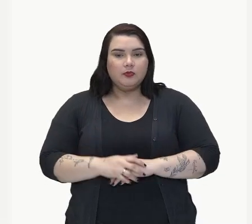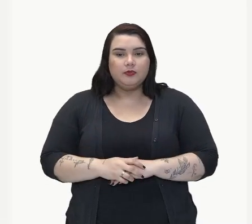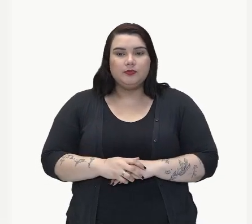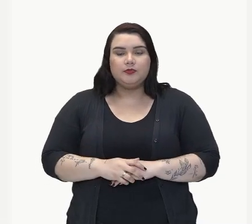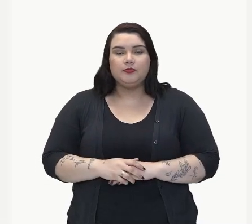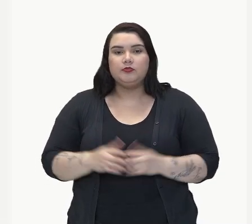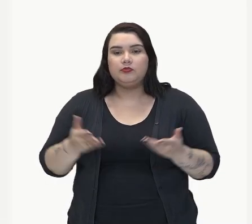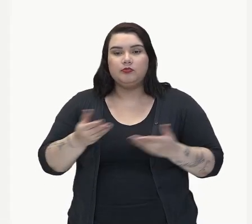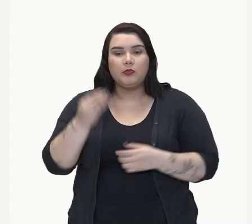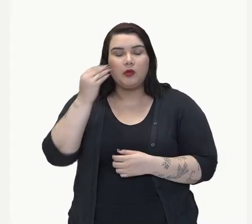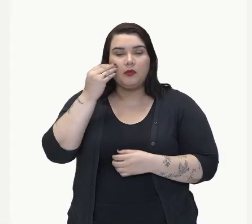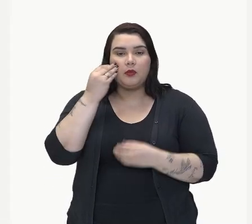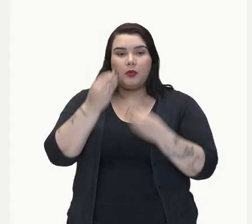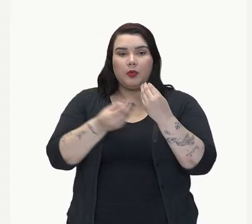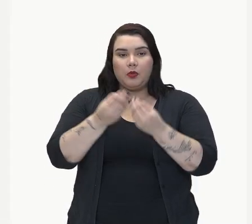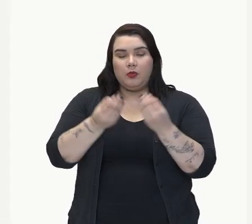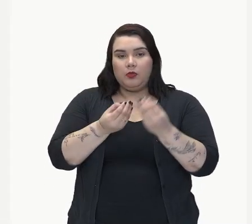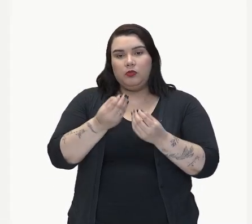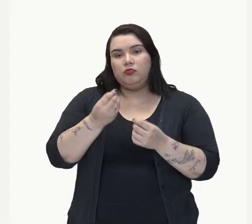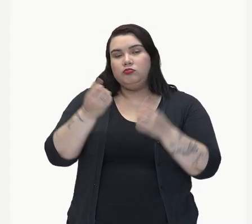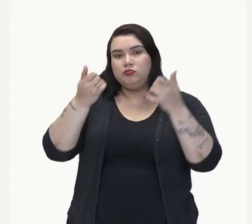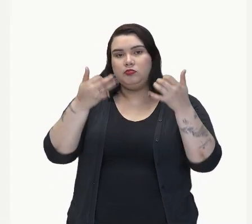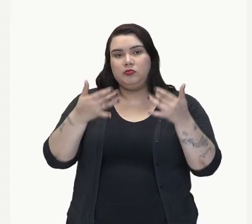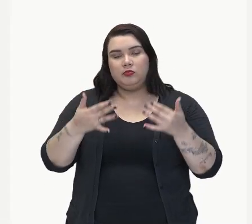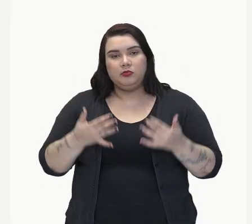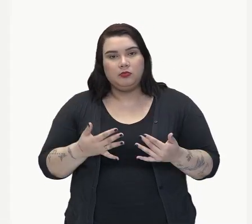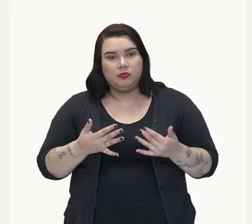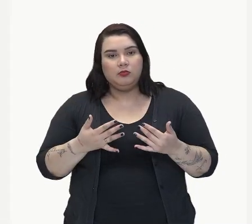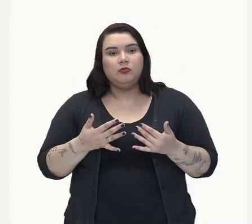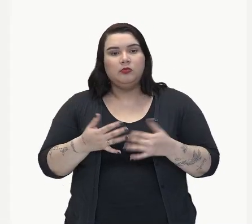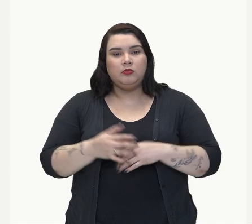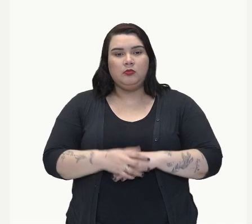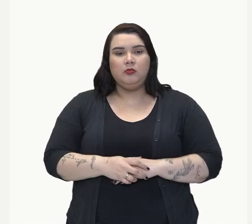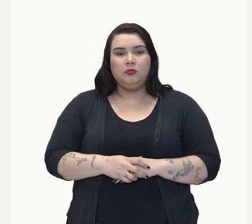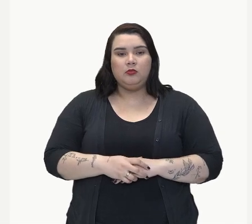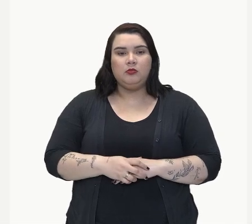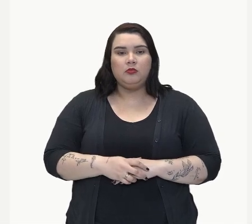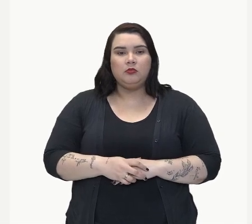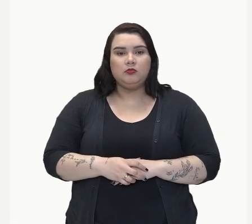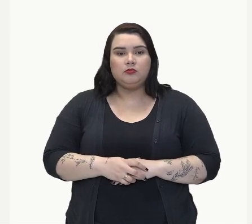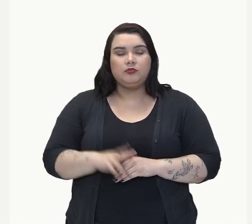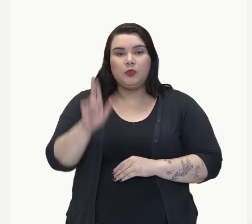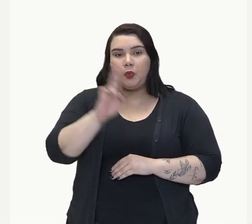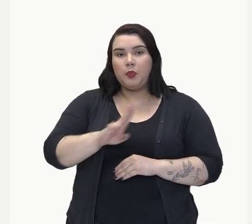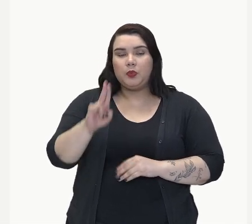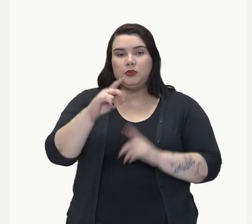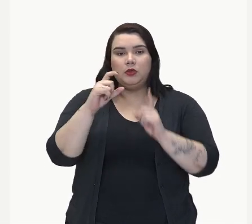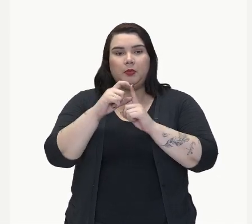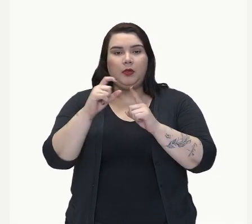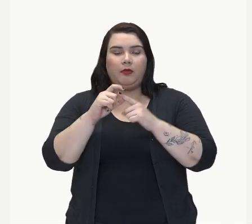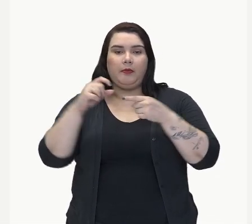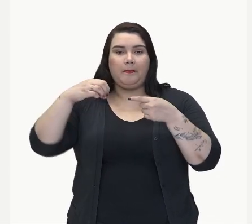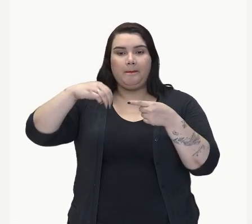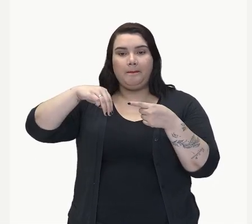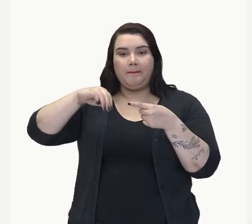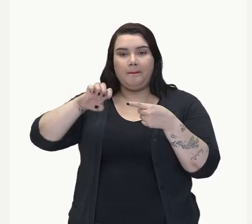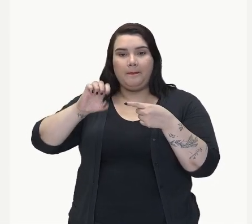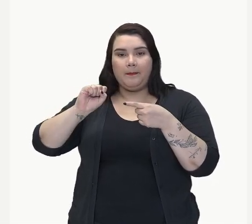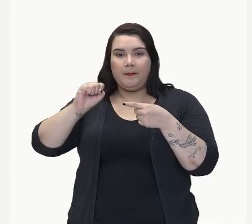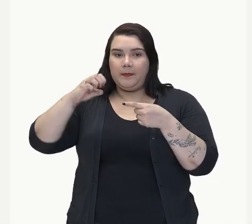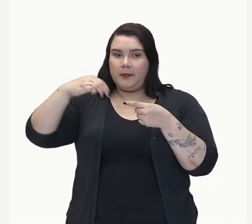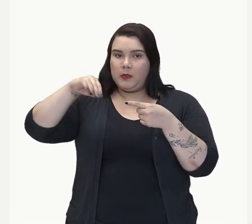vai utilizar agora o mesmo próprio uso, anexo,